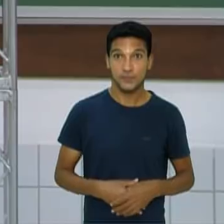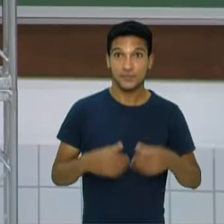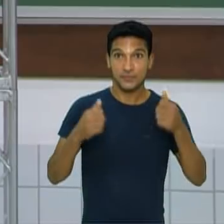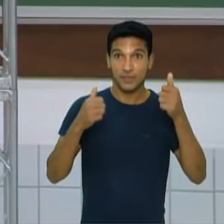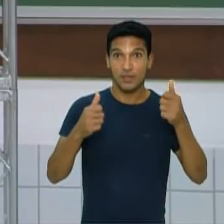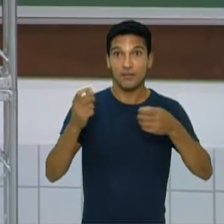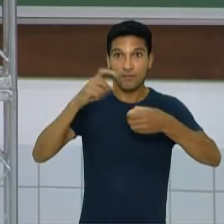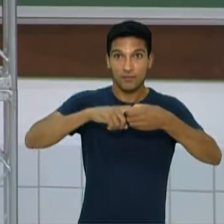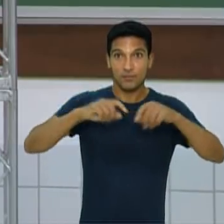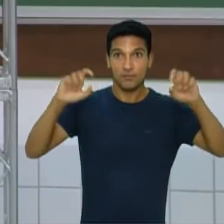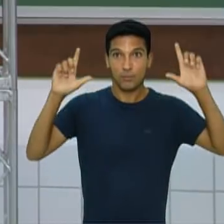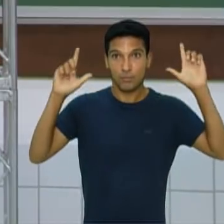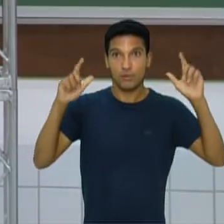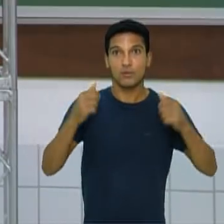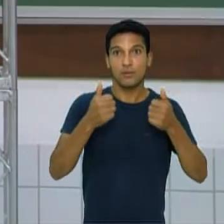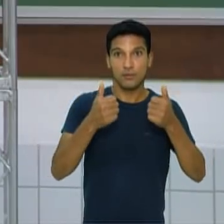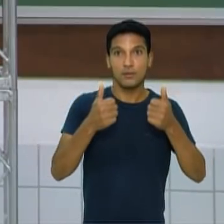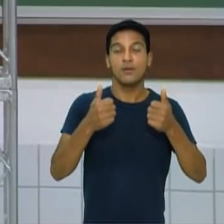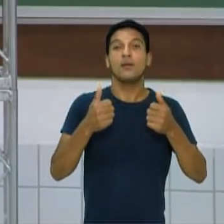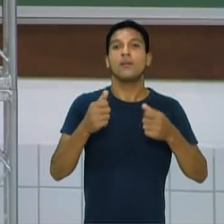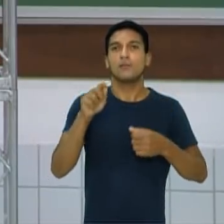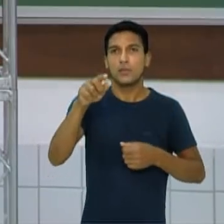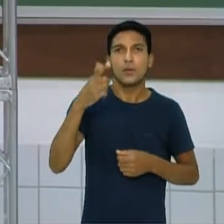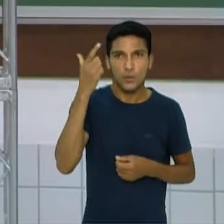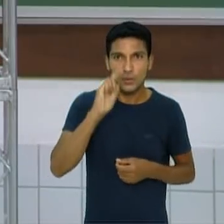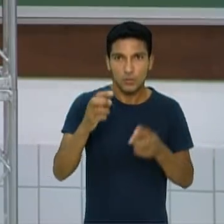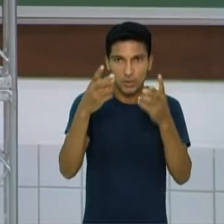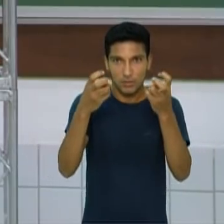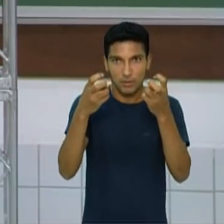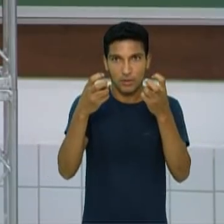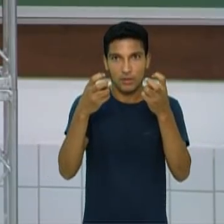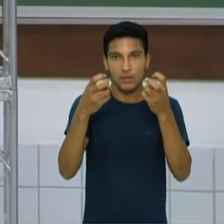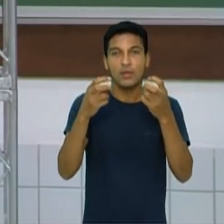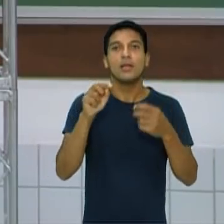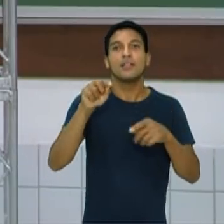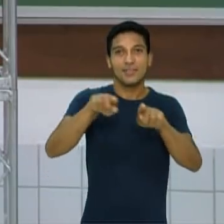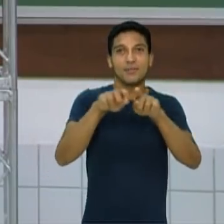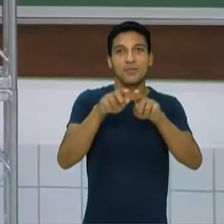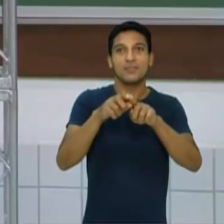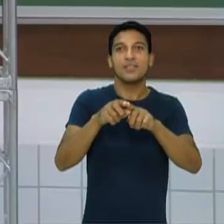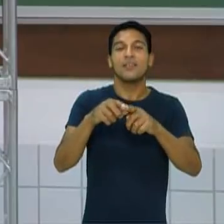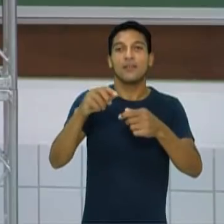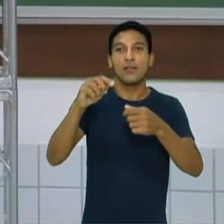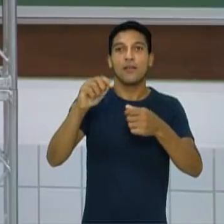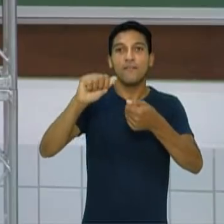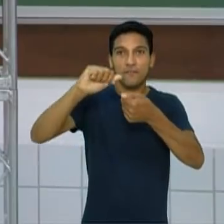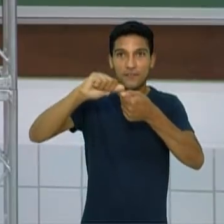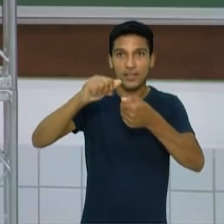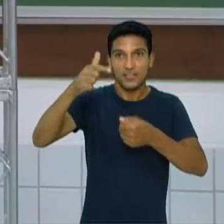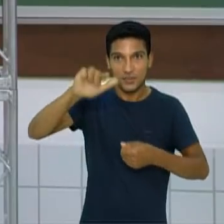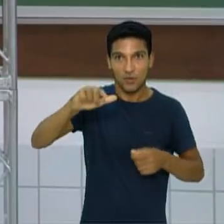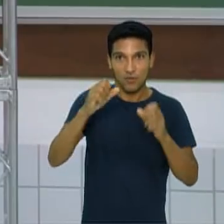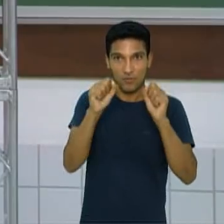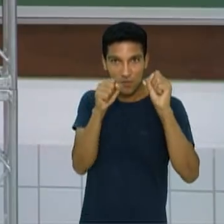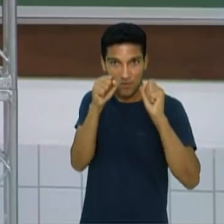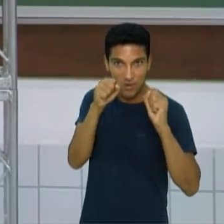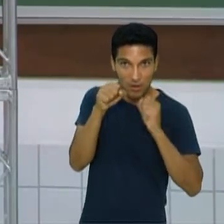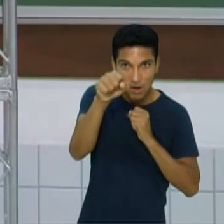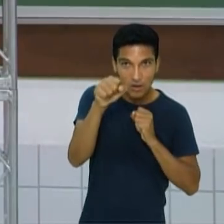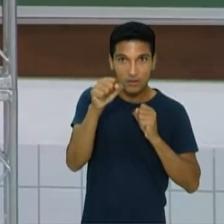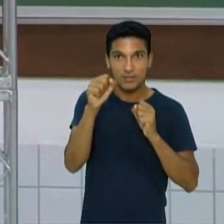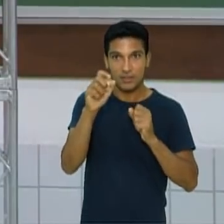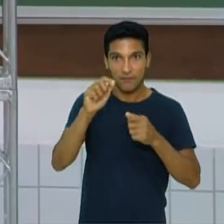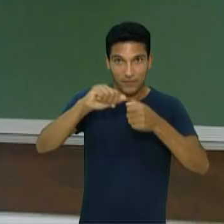Já retornamos. E aí, você identificou, refez os movimentos aí para lembrar os nomes, identificou qual não é um golpe?